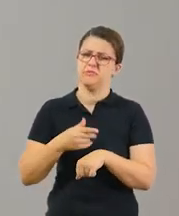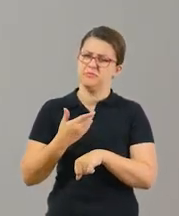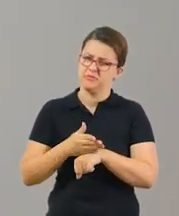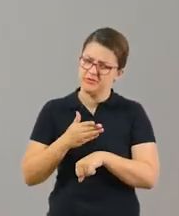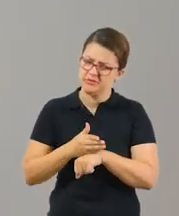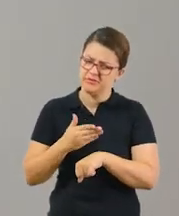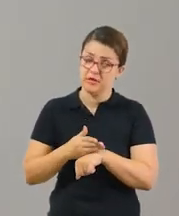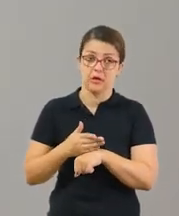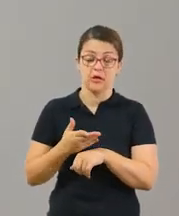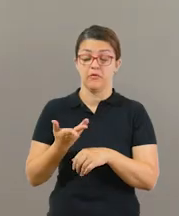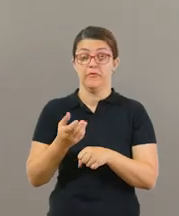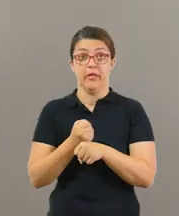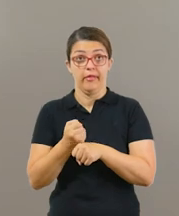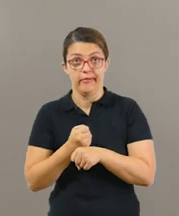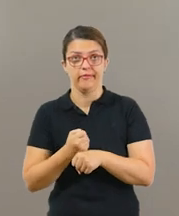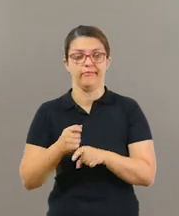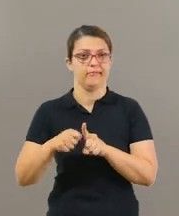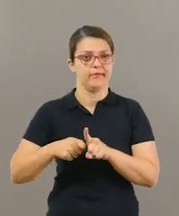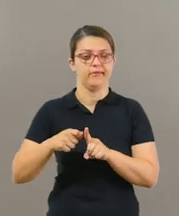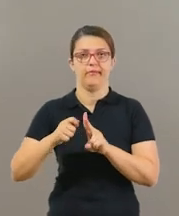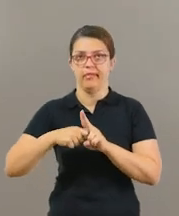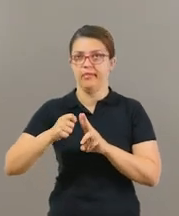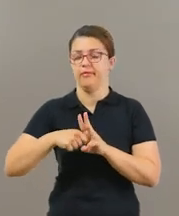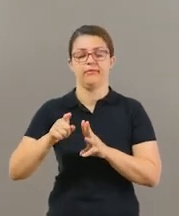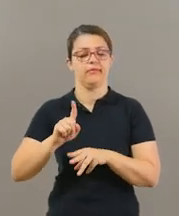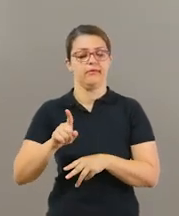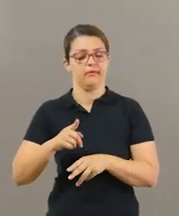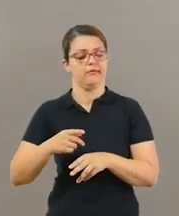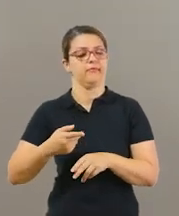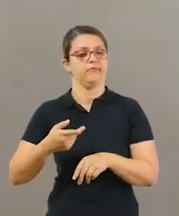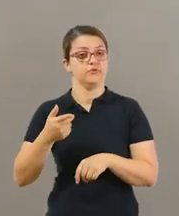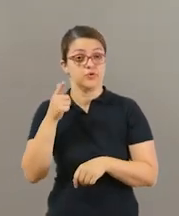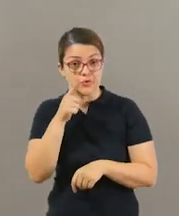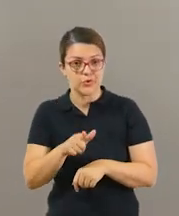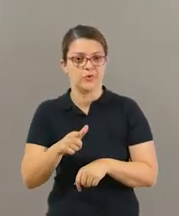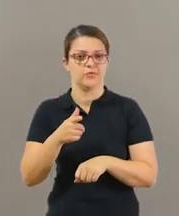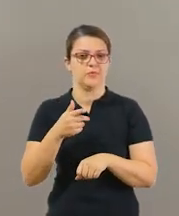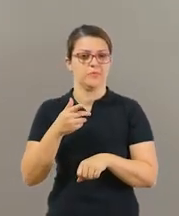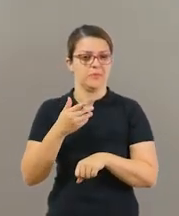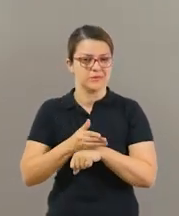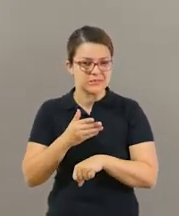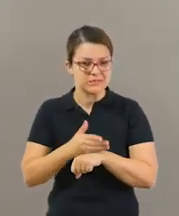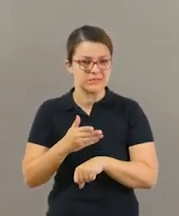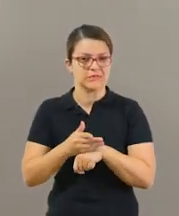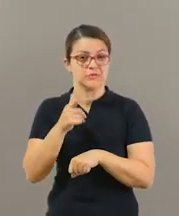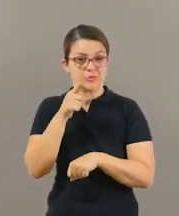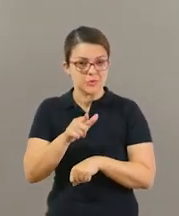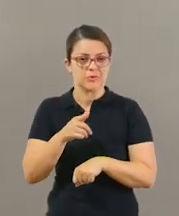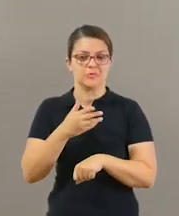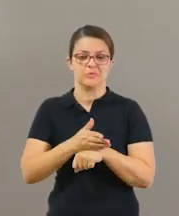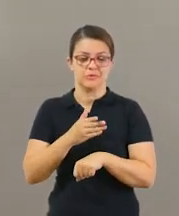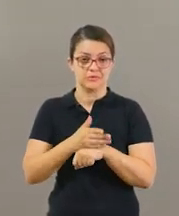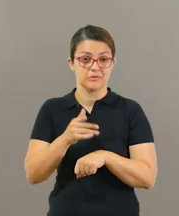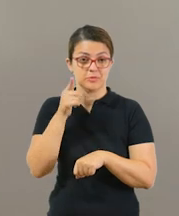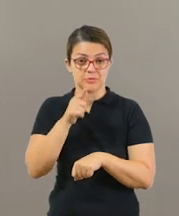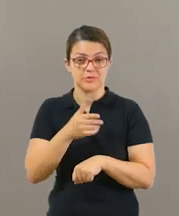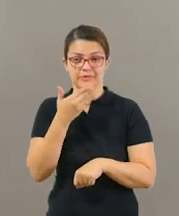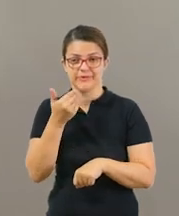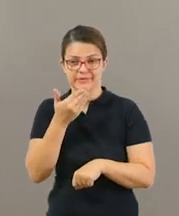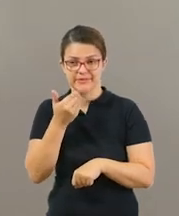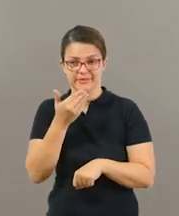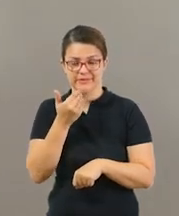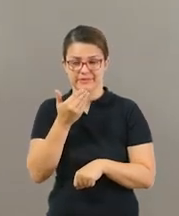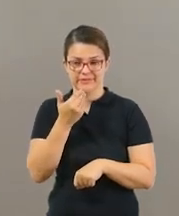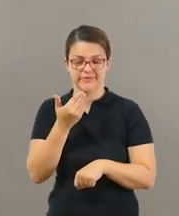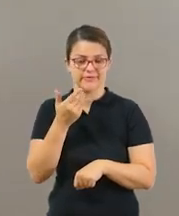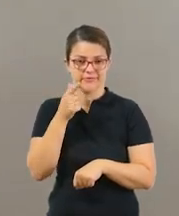tempo de treino, não vou falar que é anos ou meses, tá? Mas ele precisa se dedicar, fazer isso várias vezes, várias vezes, repetição, até ele conseguir